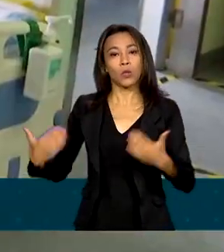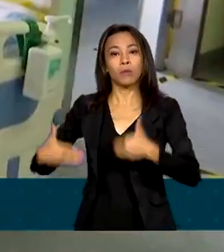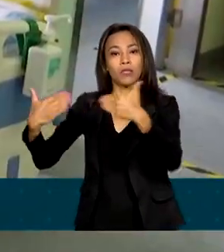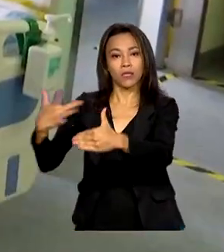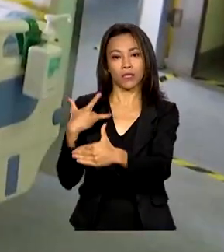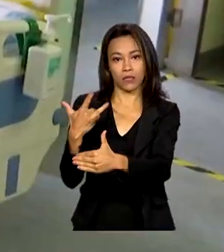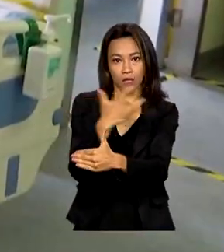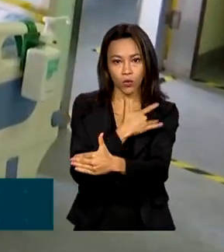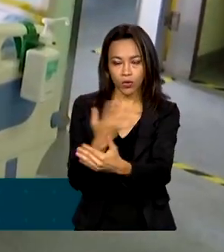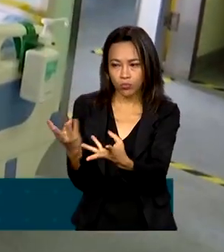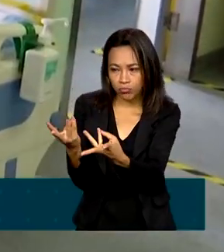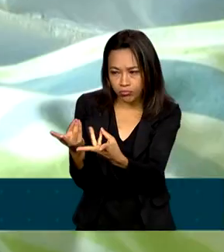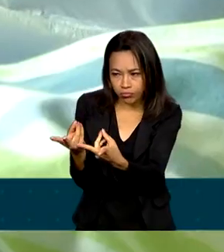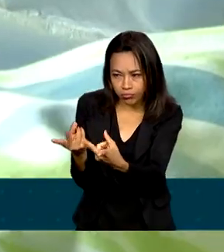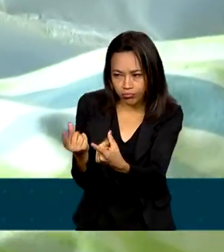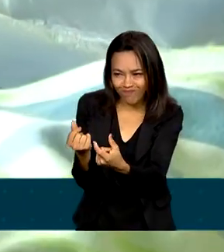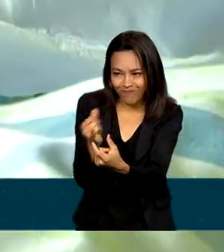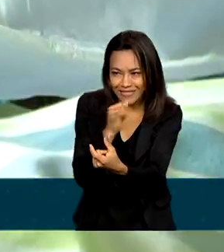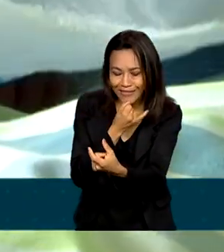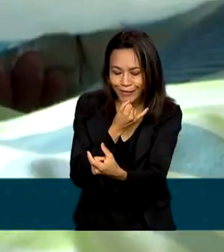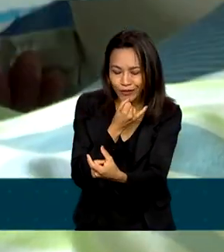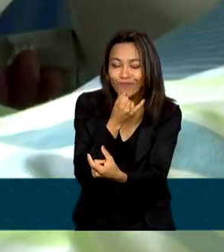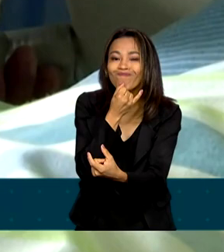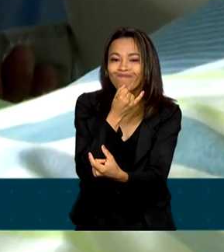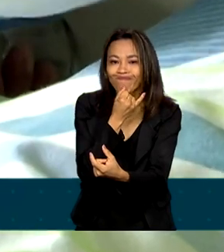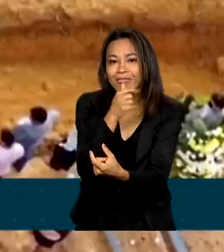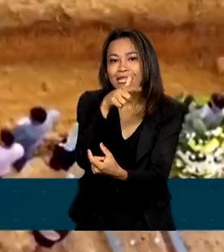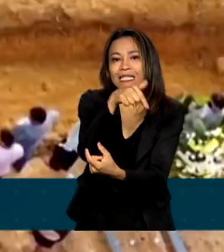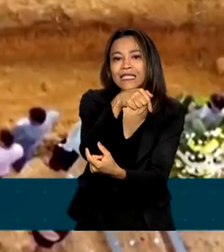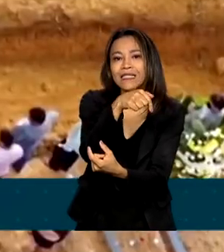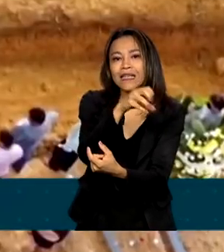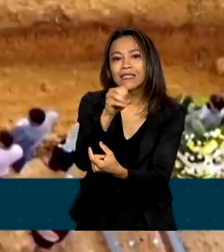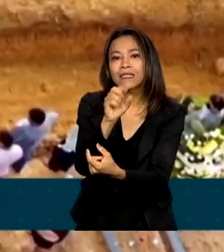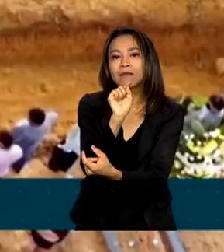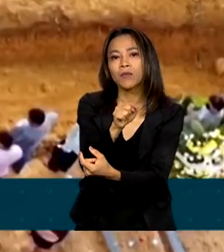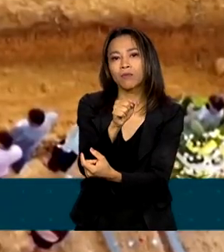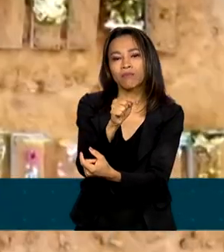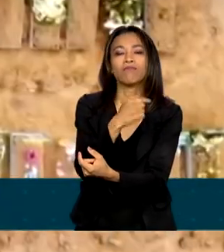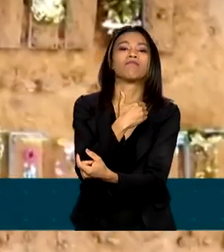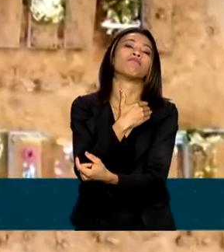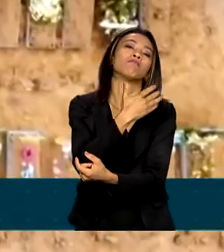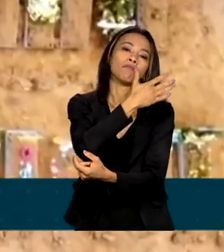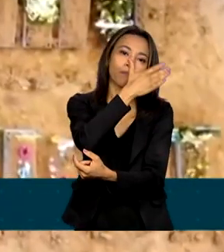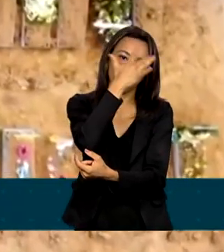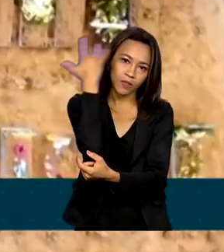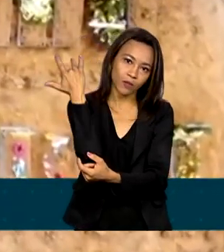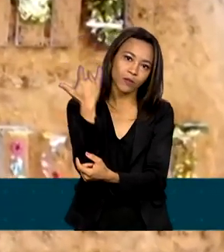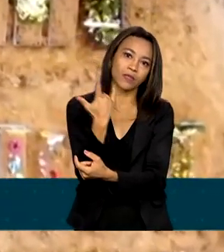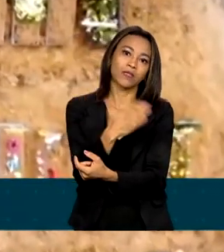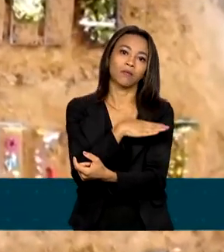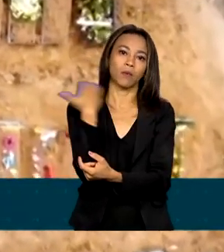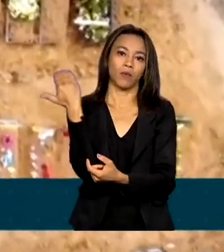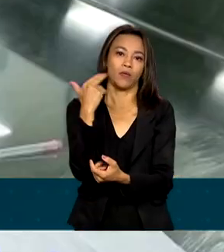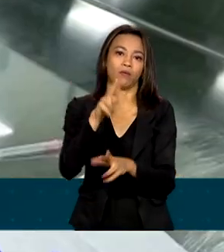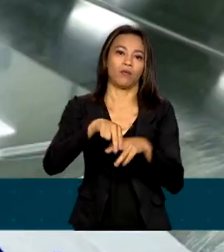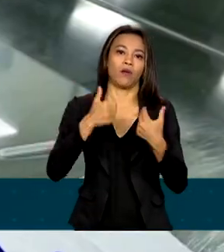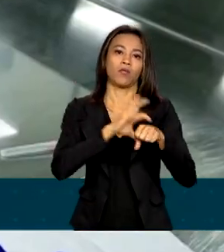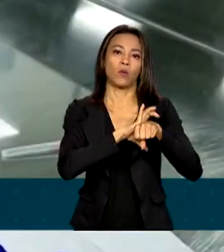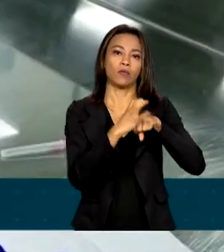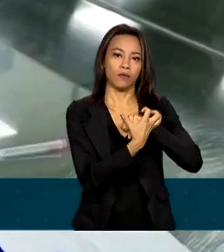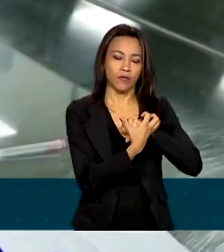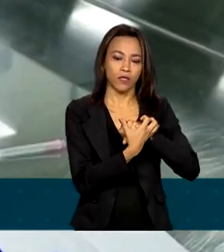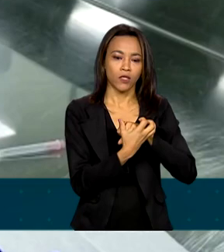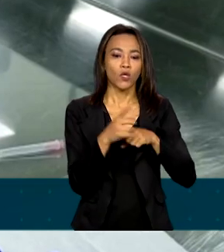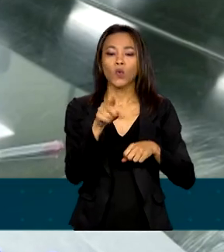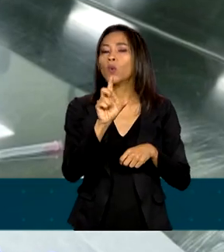Saúde chegou à triste marca de 700 mil pessoas que perderam a luta contra o vírus. O que